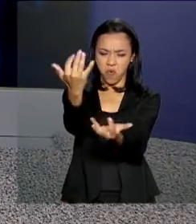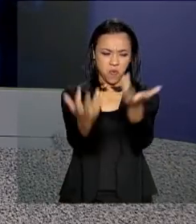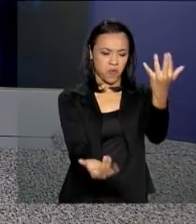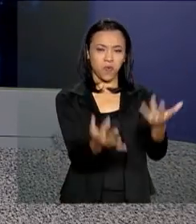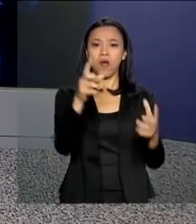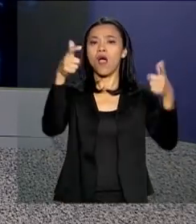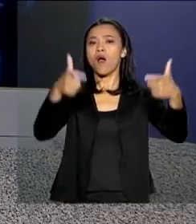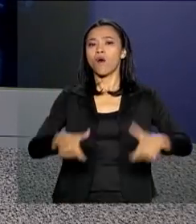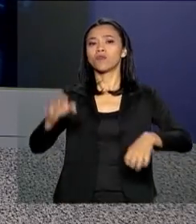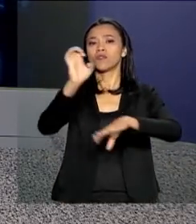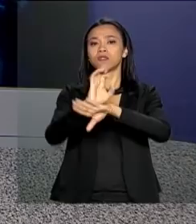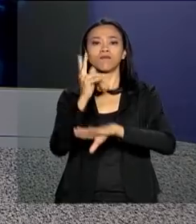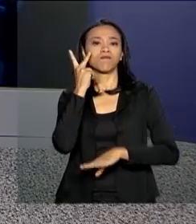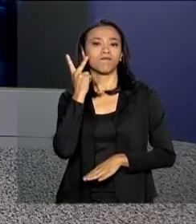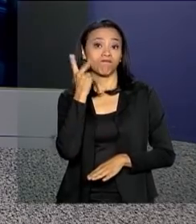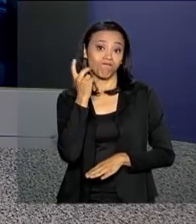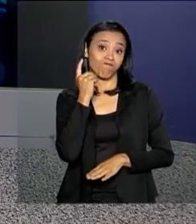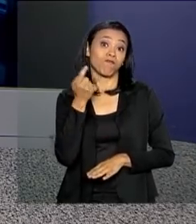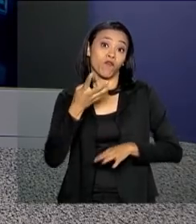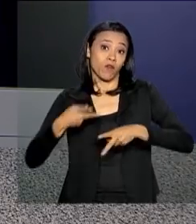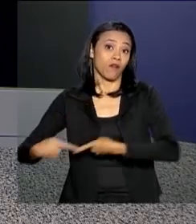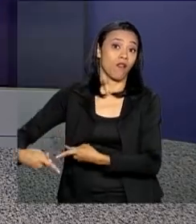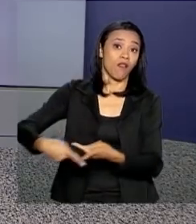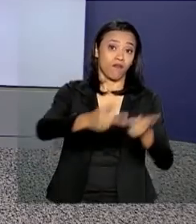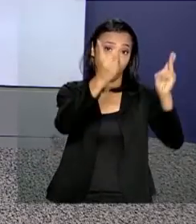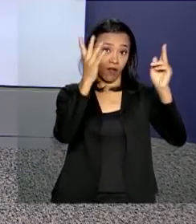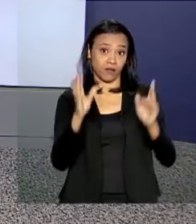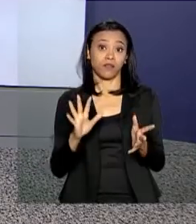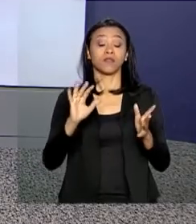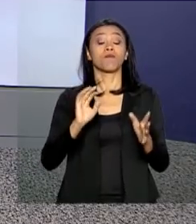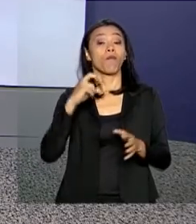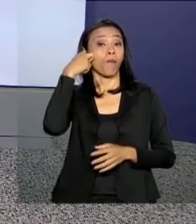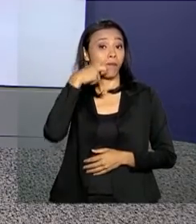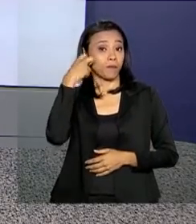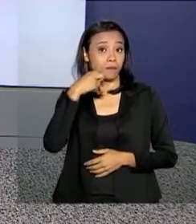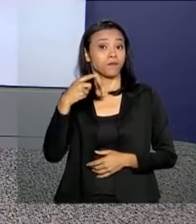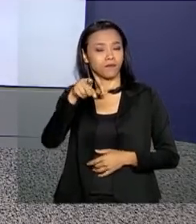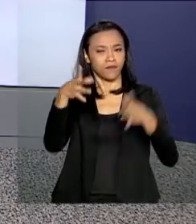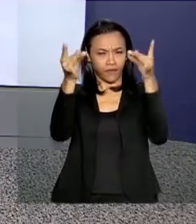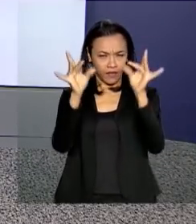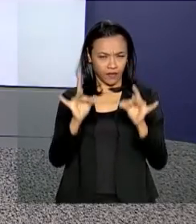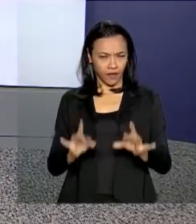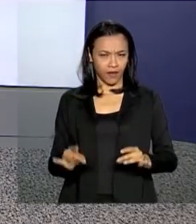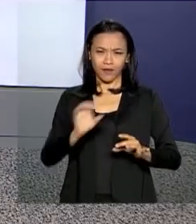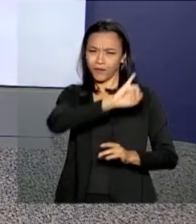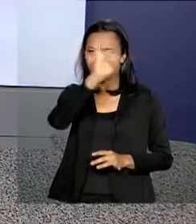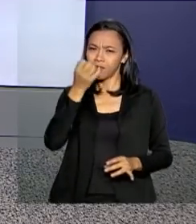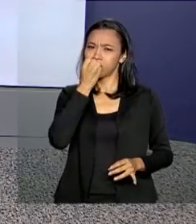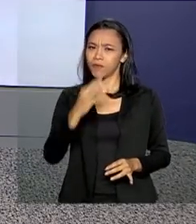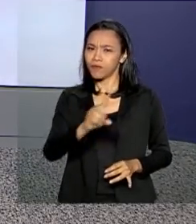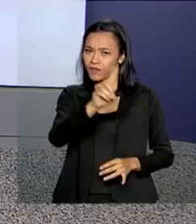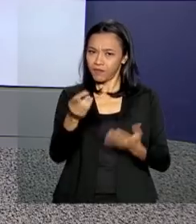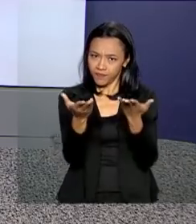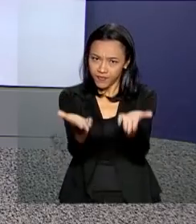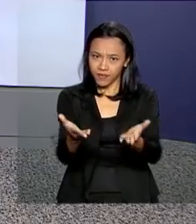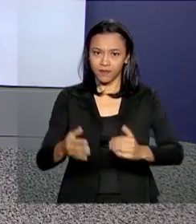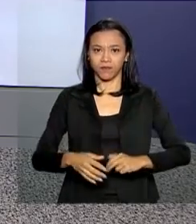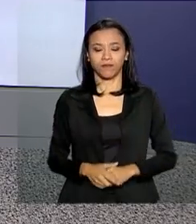transferidos para o Rio Grande do Norte. A repórter Cleide Lopes traz os detalhes ao vivo pra gente. Oi, Cleide, bom dia pra você.